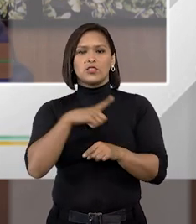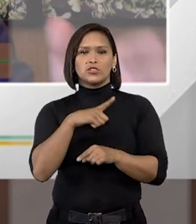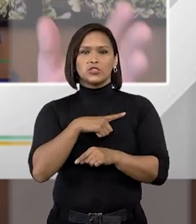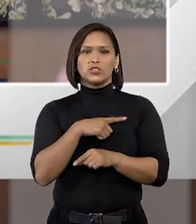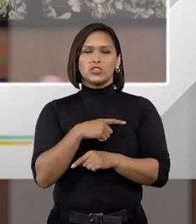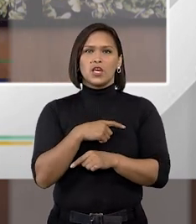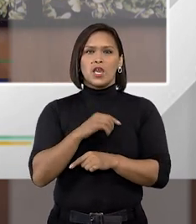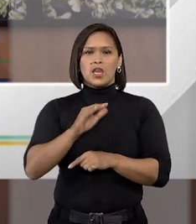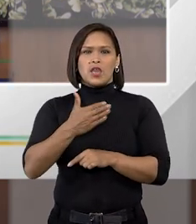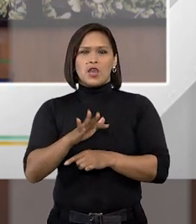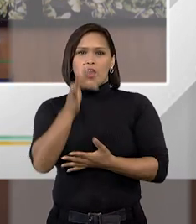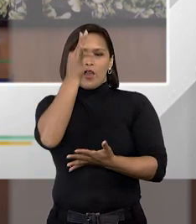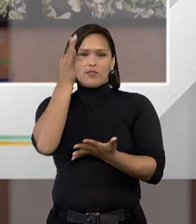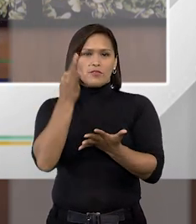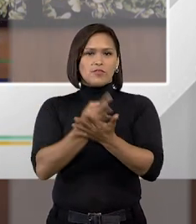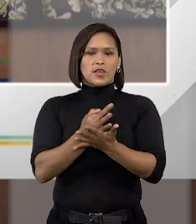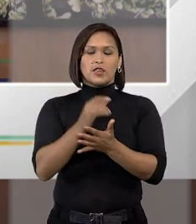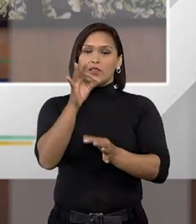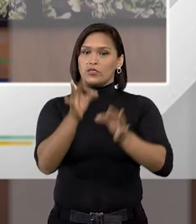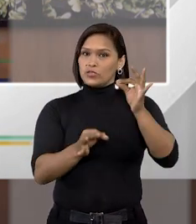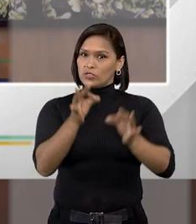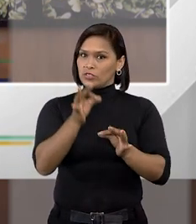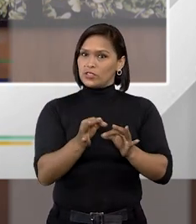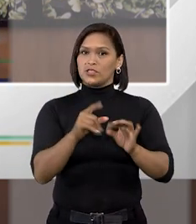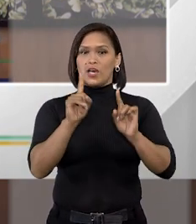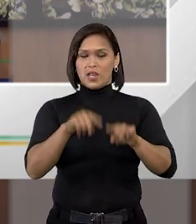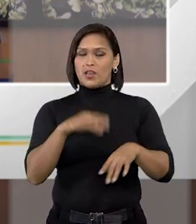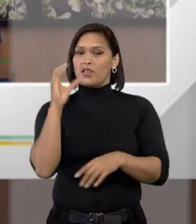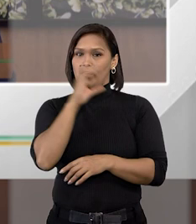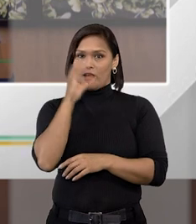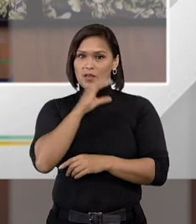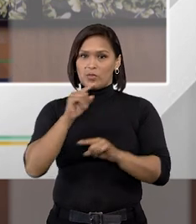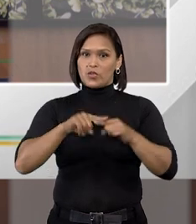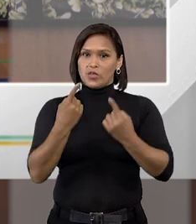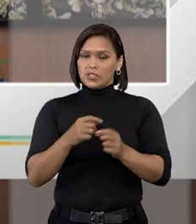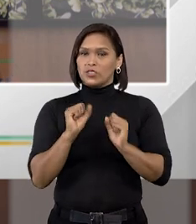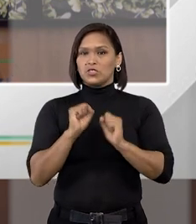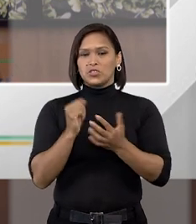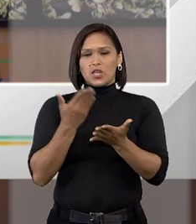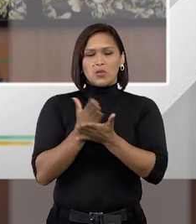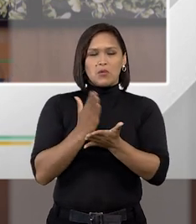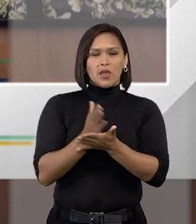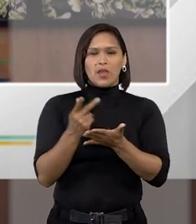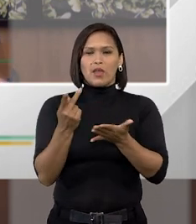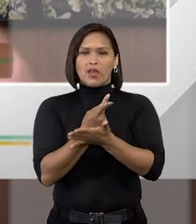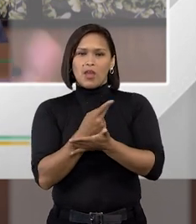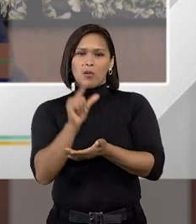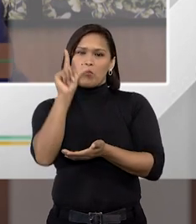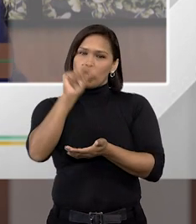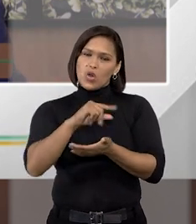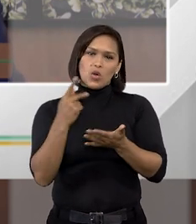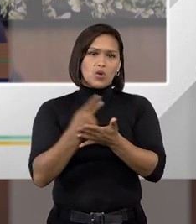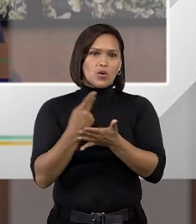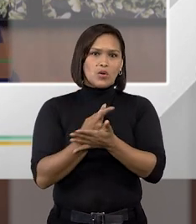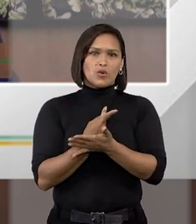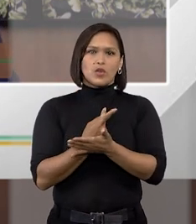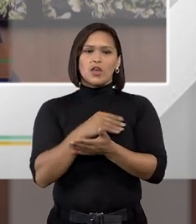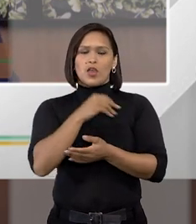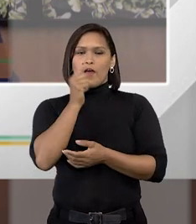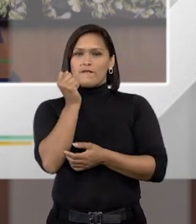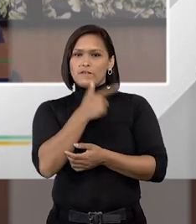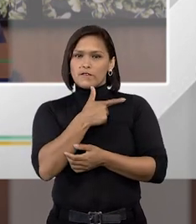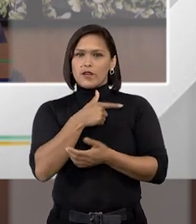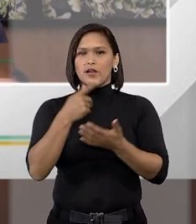tinha quase que uma fé de que o nosso judiciário ele é muito eficiente de que ele quase nunca erra de quase nunca há um falso